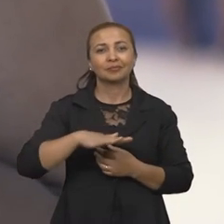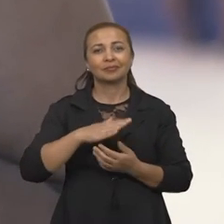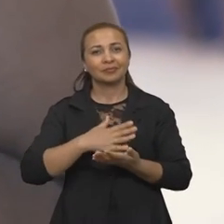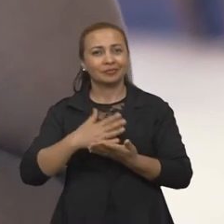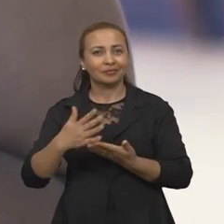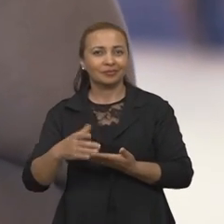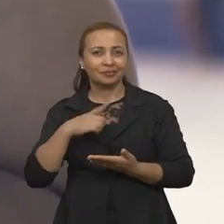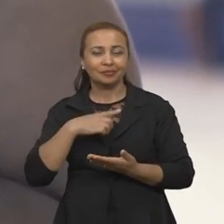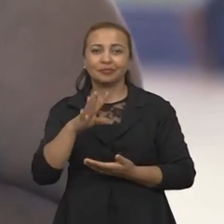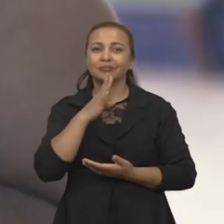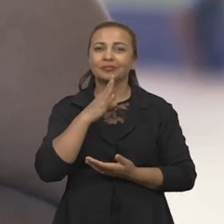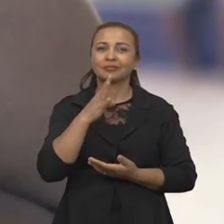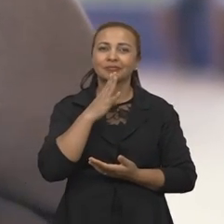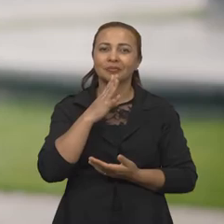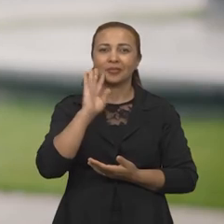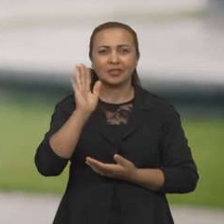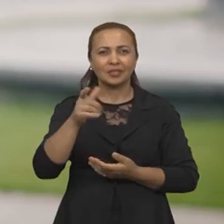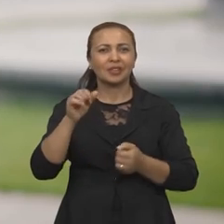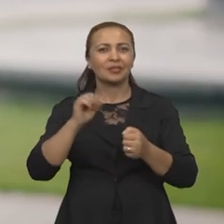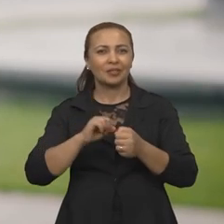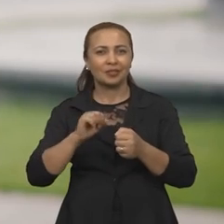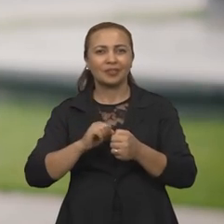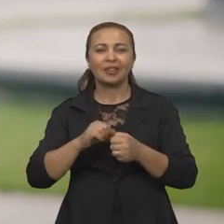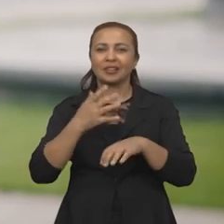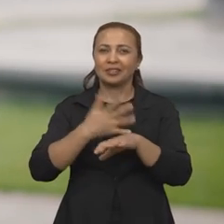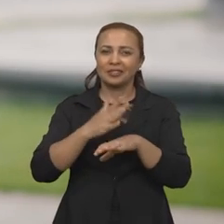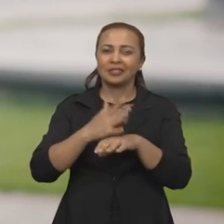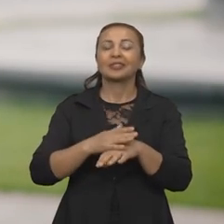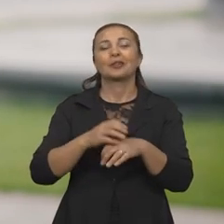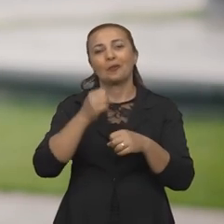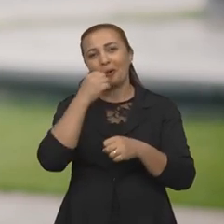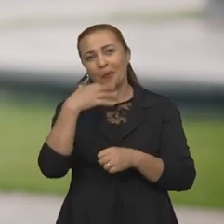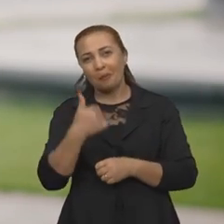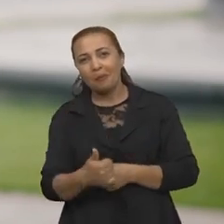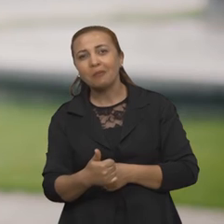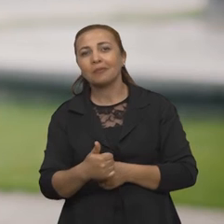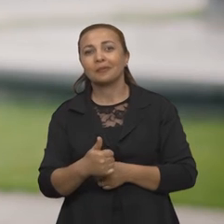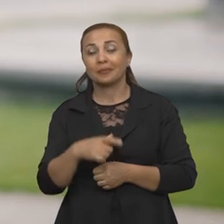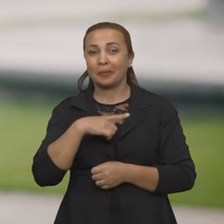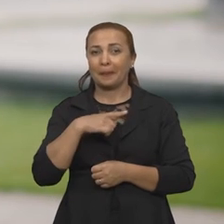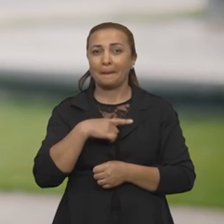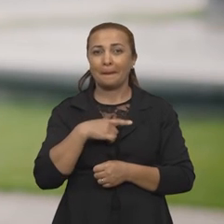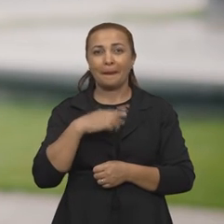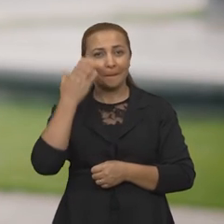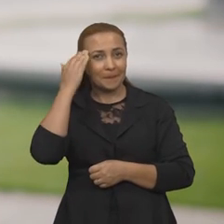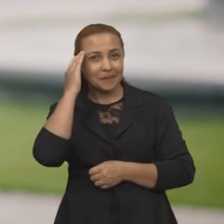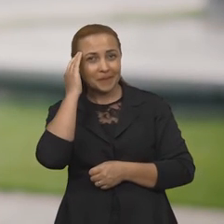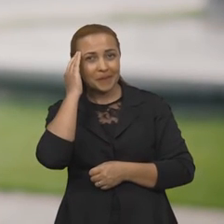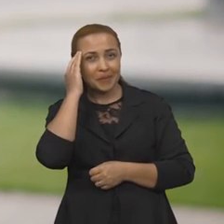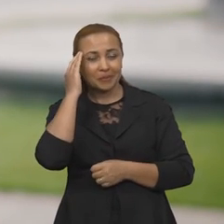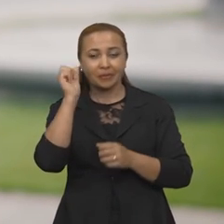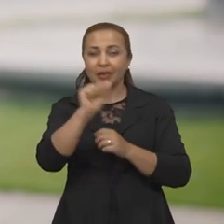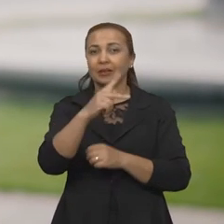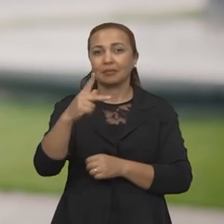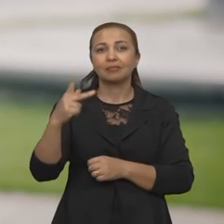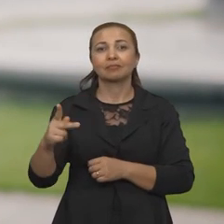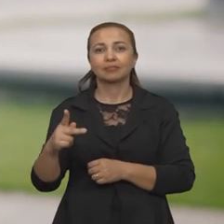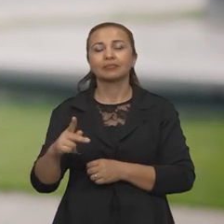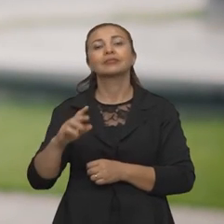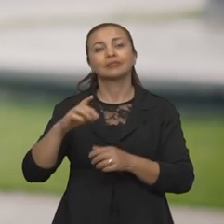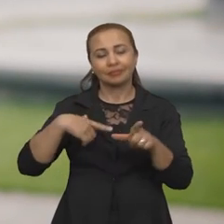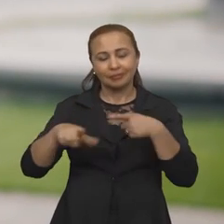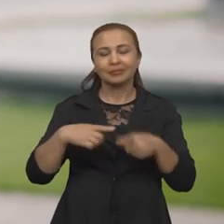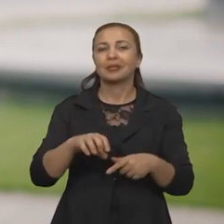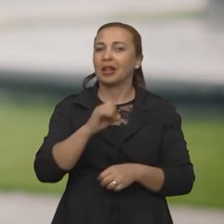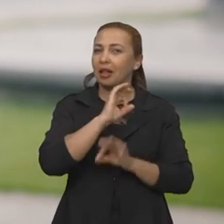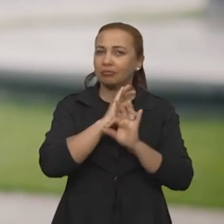Então, acho que a partir do momento que ele tem o conhecimento, que já foi feito o teste, que deu certo, e eles vão ter uma noção que o aplicativo